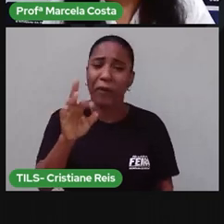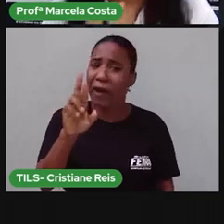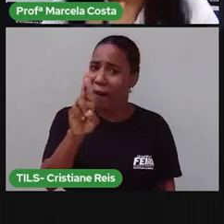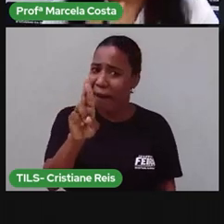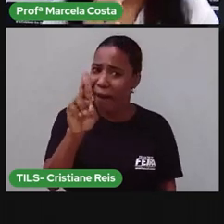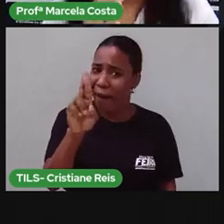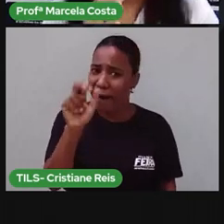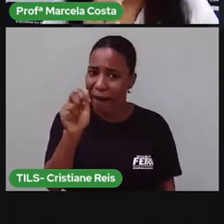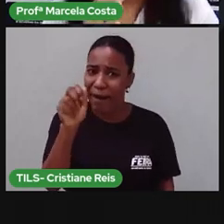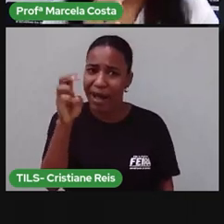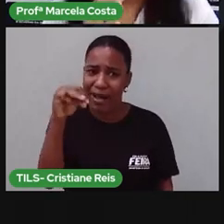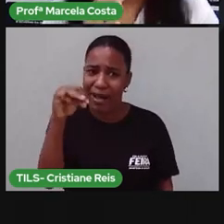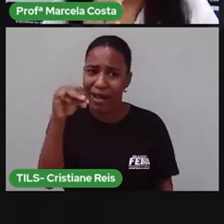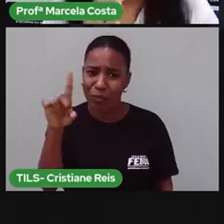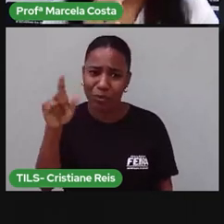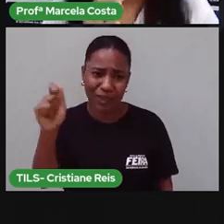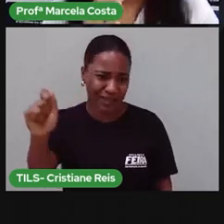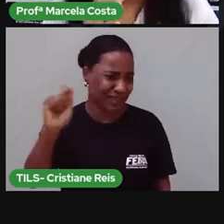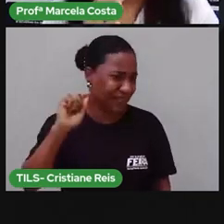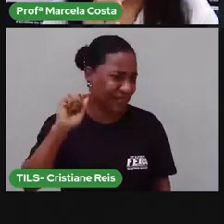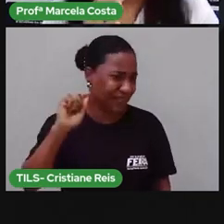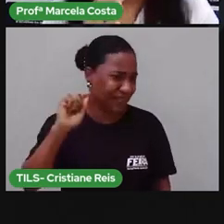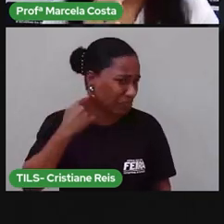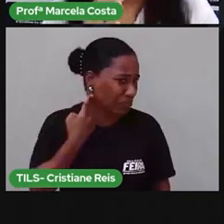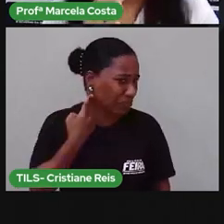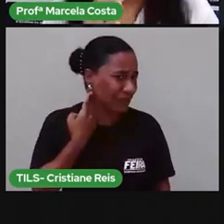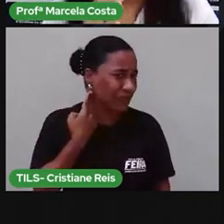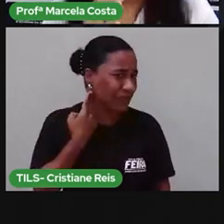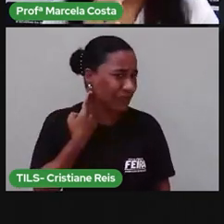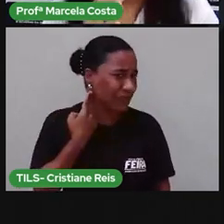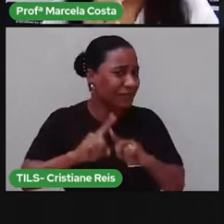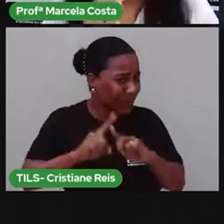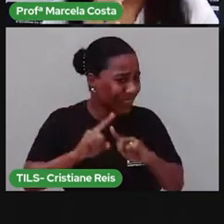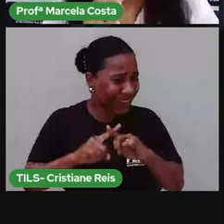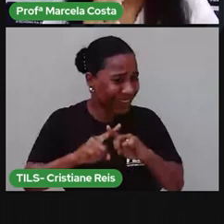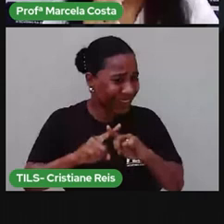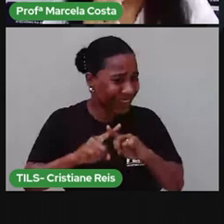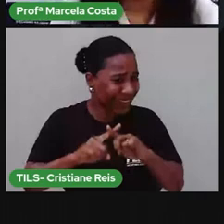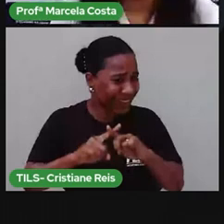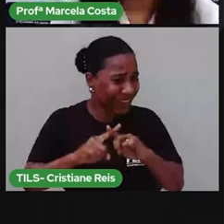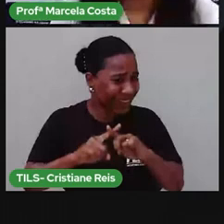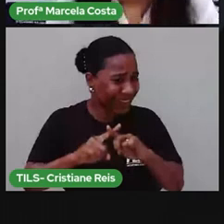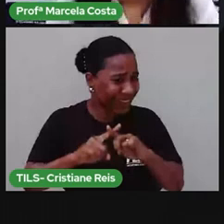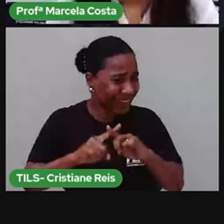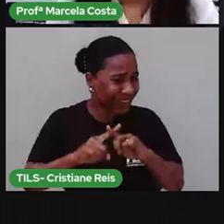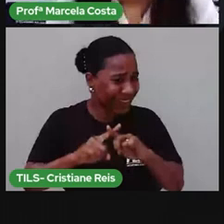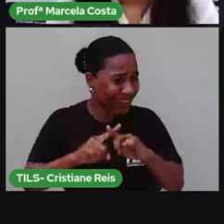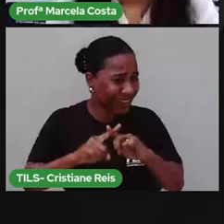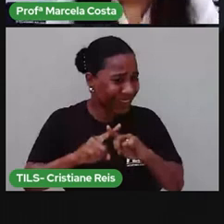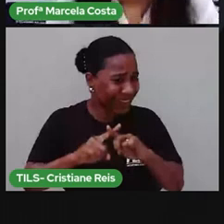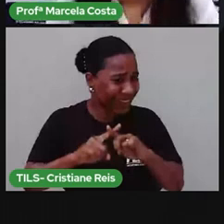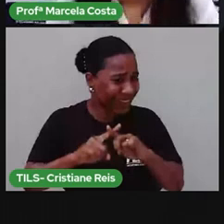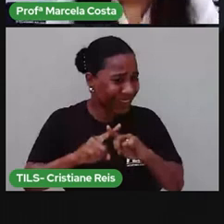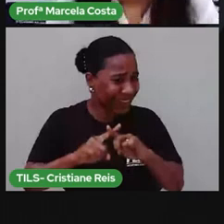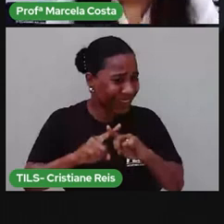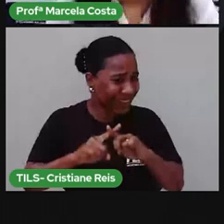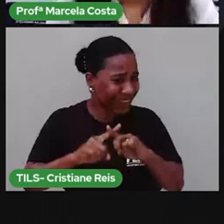será que o nome dele é Raimunda Sosmunda? É engraçado, né? Vamos descobrir.